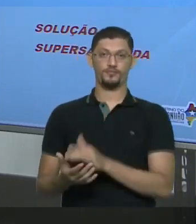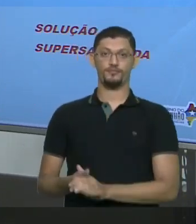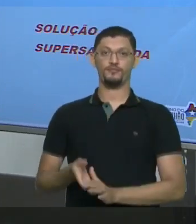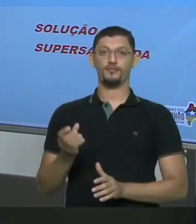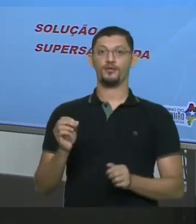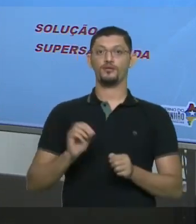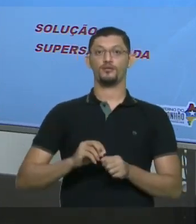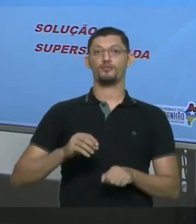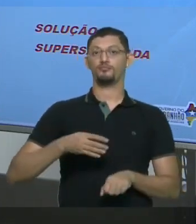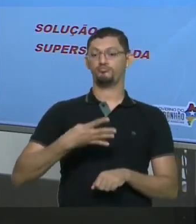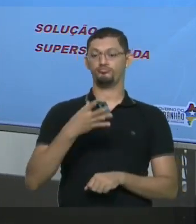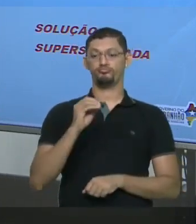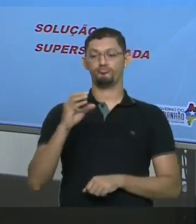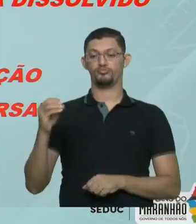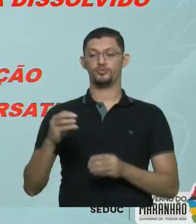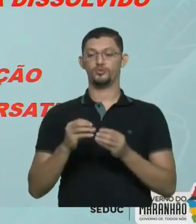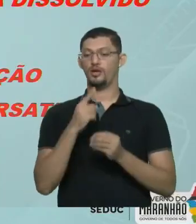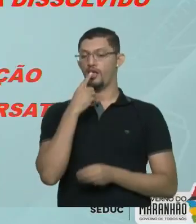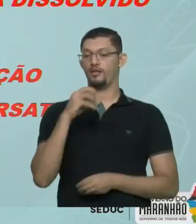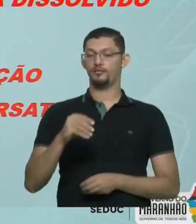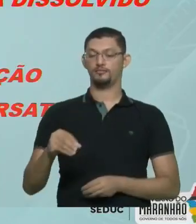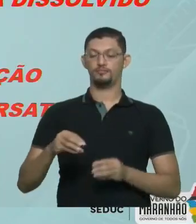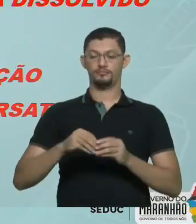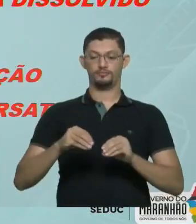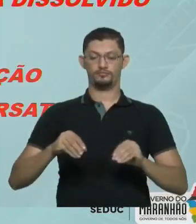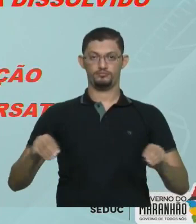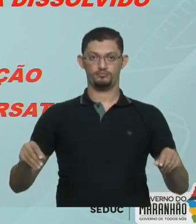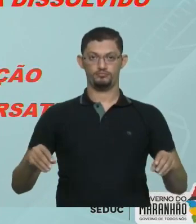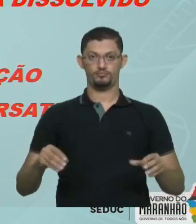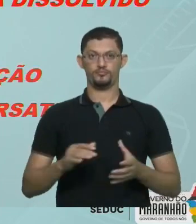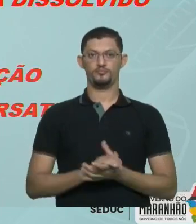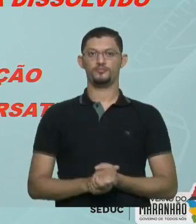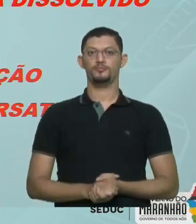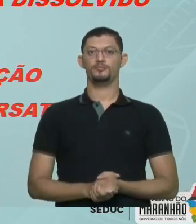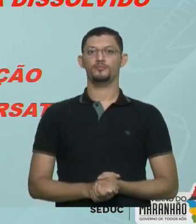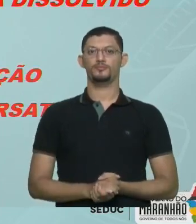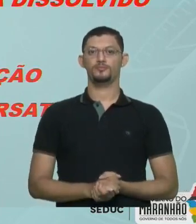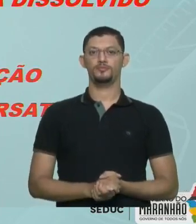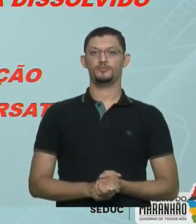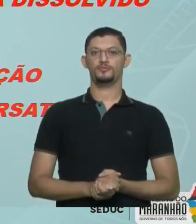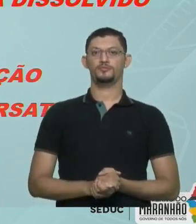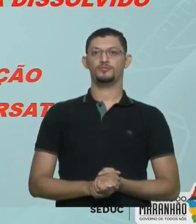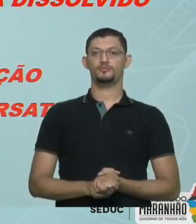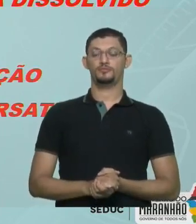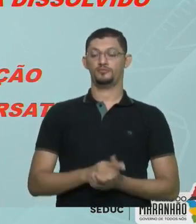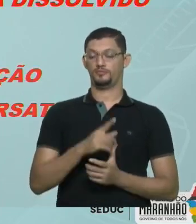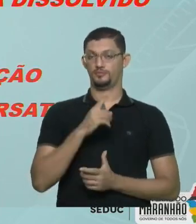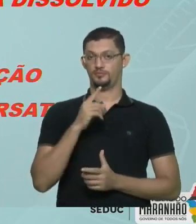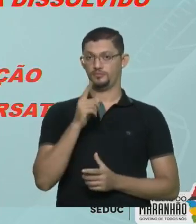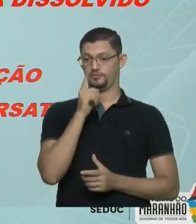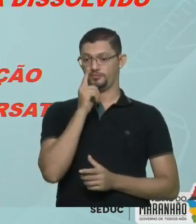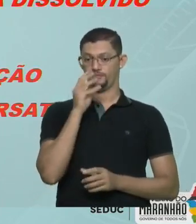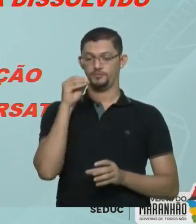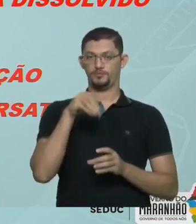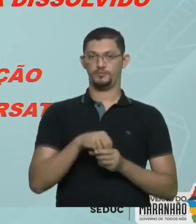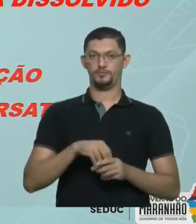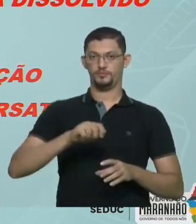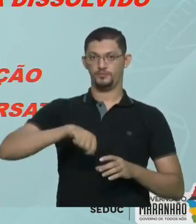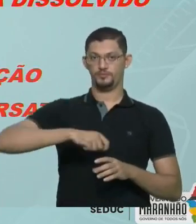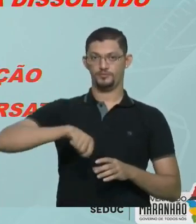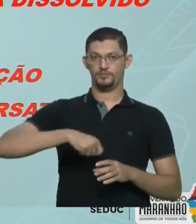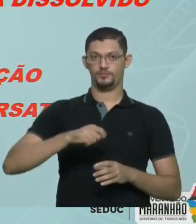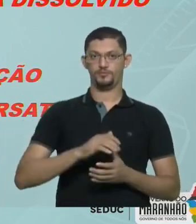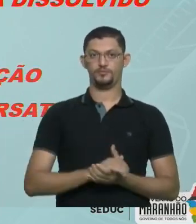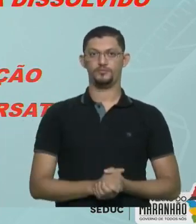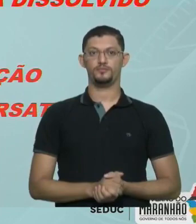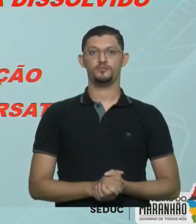quero Dissolver 400 Como é que eu faço? Acrescento os 400 gramas De sal de cozinha No caso do sal de cozinha Como ele